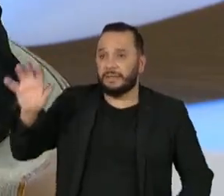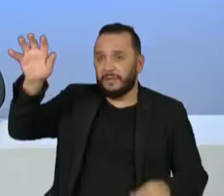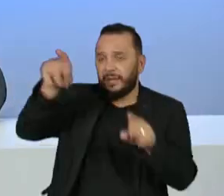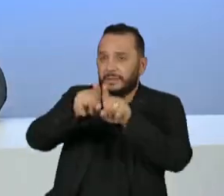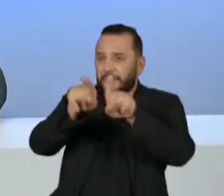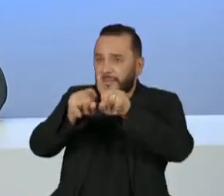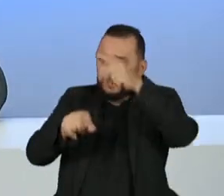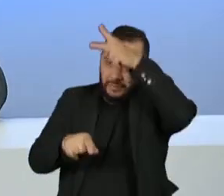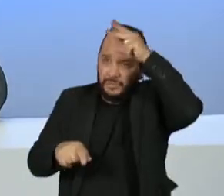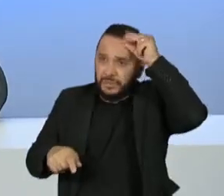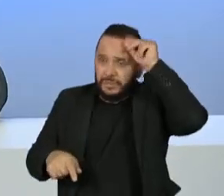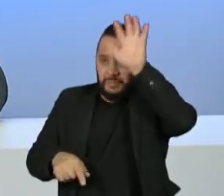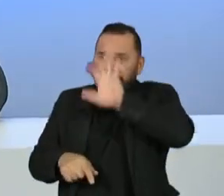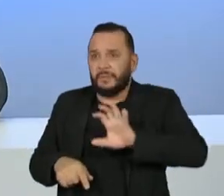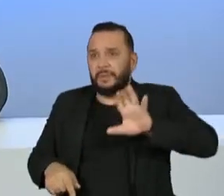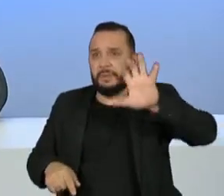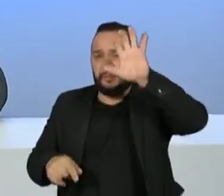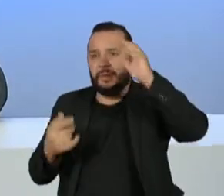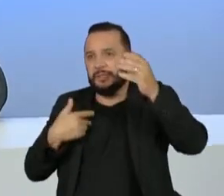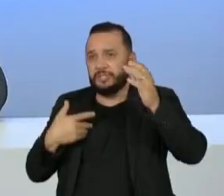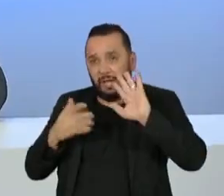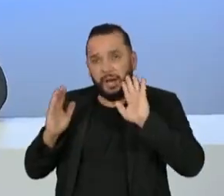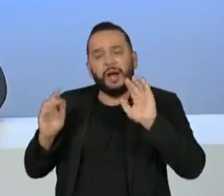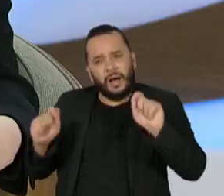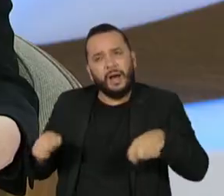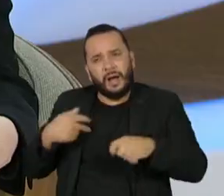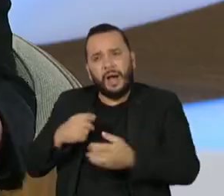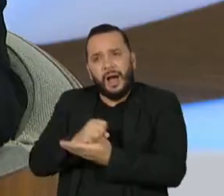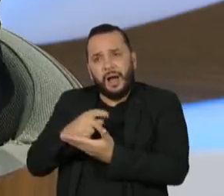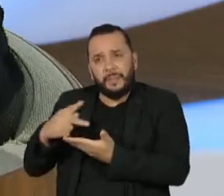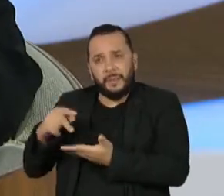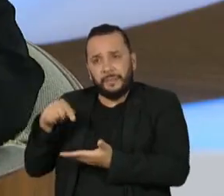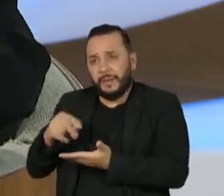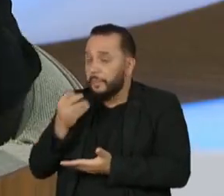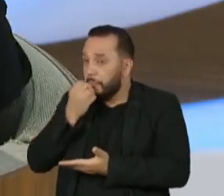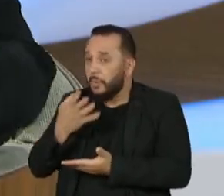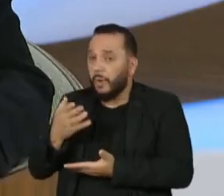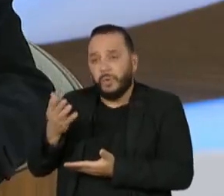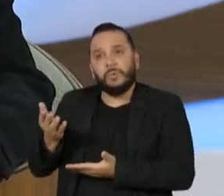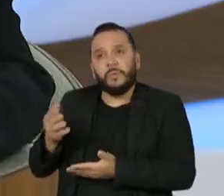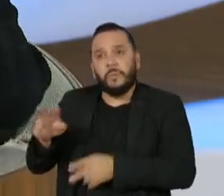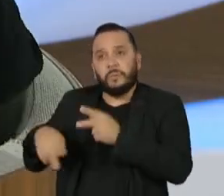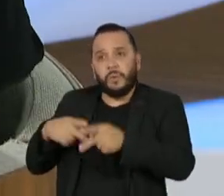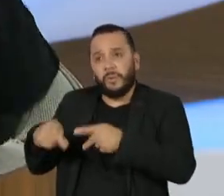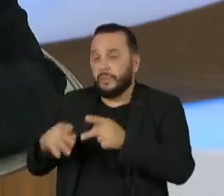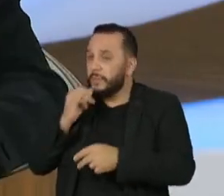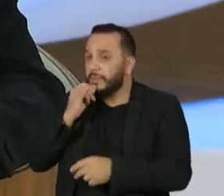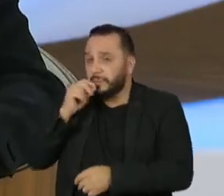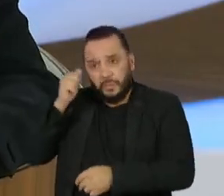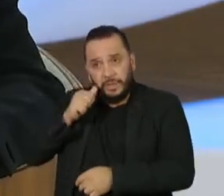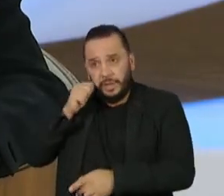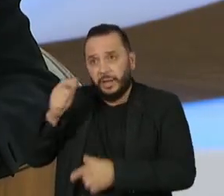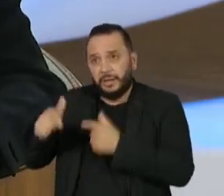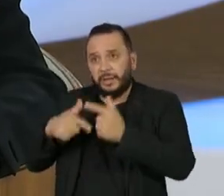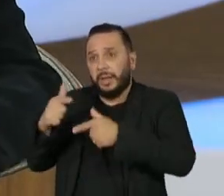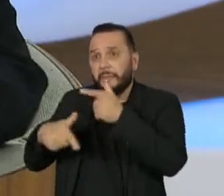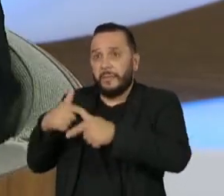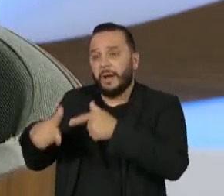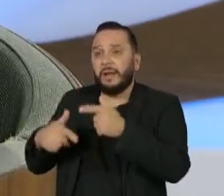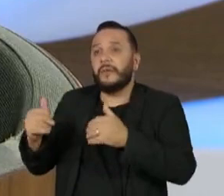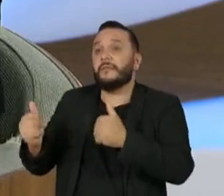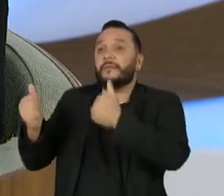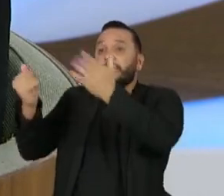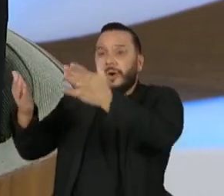serviço digital a serviço da população. É justo uma mulher que trabalha fora ter que acordar quatro horas da manhã